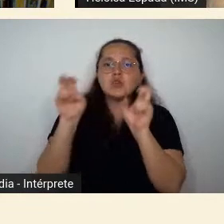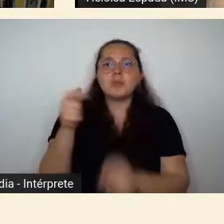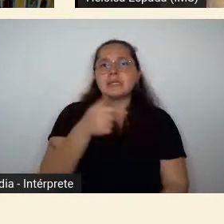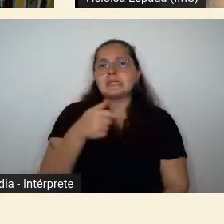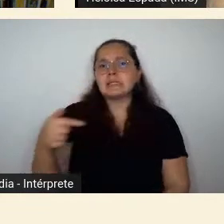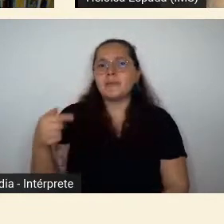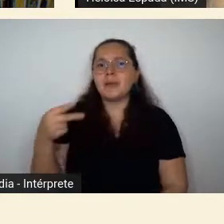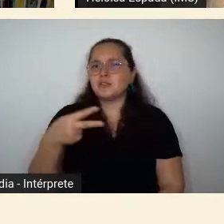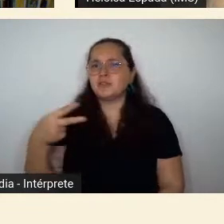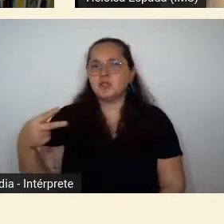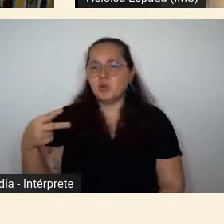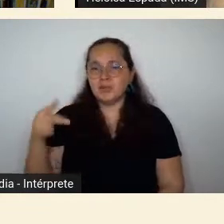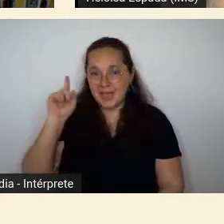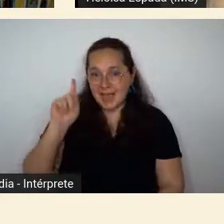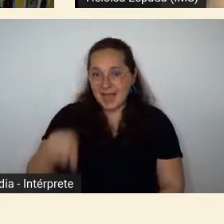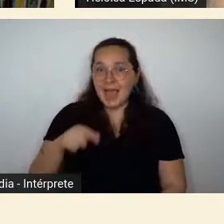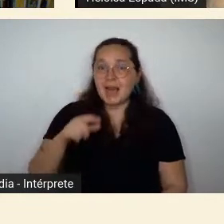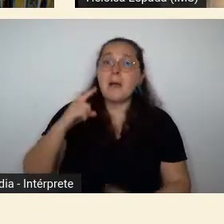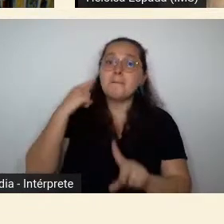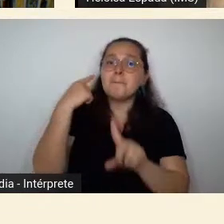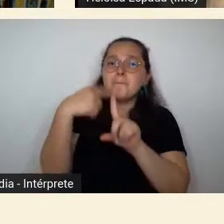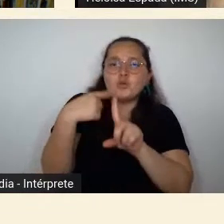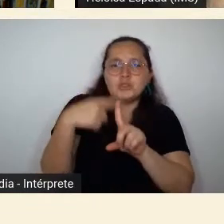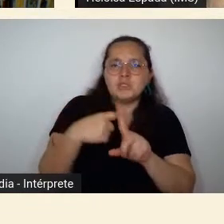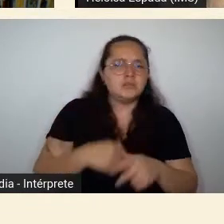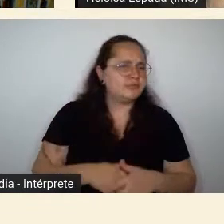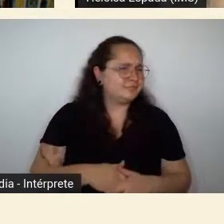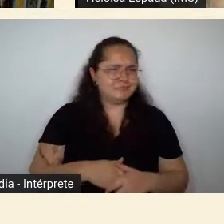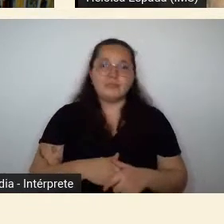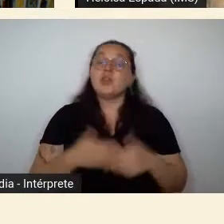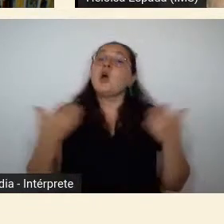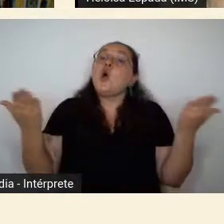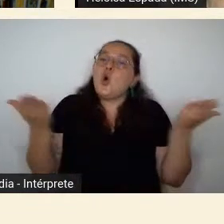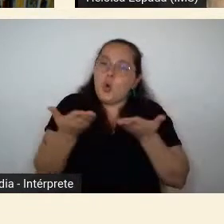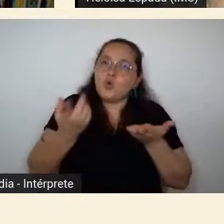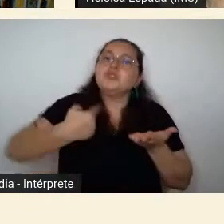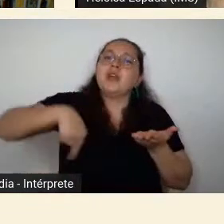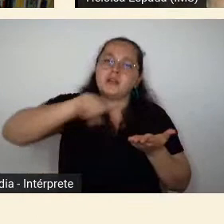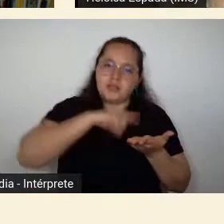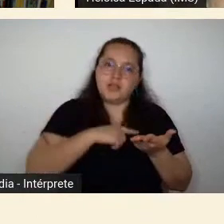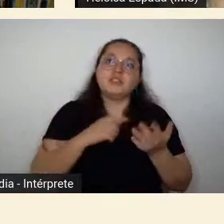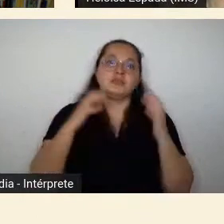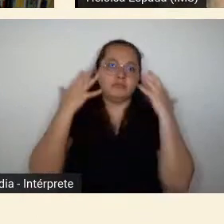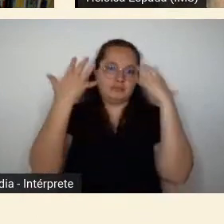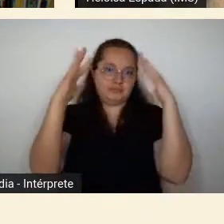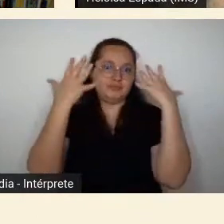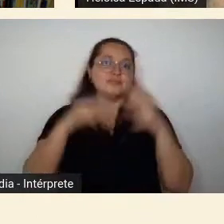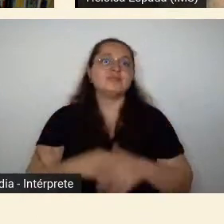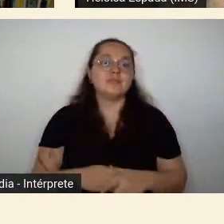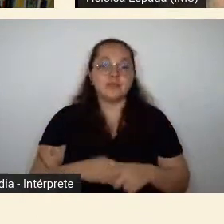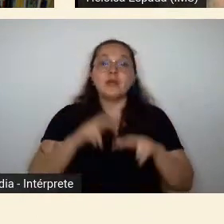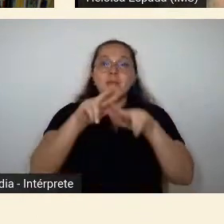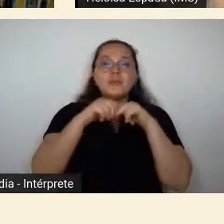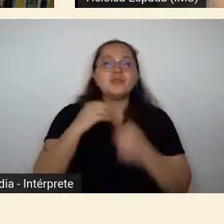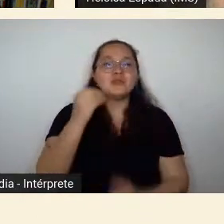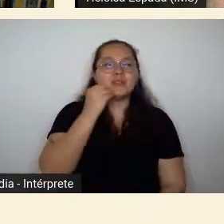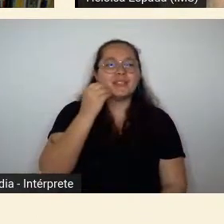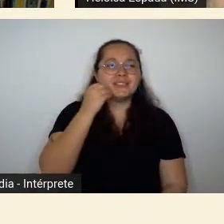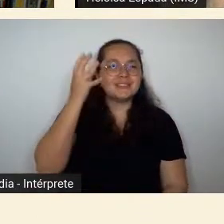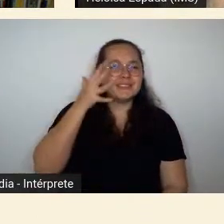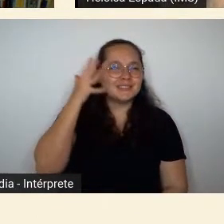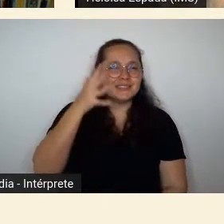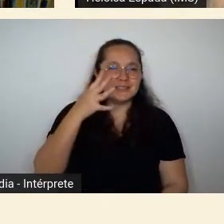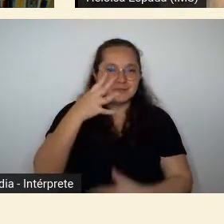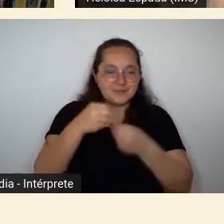positivo digamos assim ou não era privilegiada como o evento que a gente hoje em dia trabalha por isso que tentei falar na minha fala que a gente hoje tem